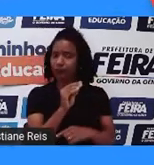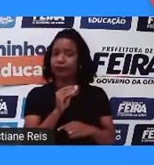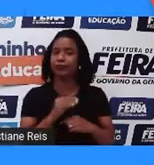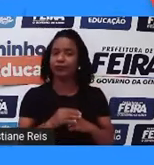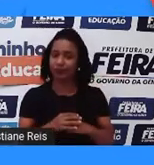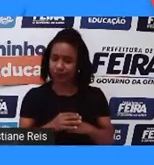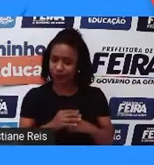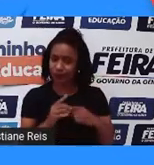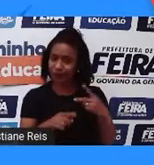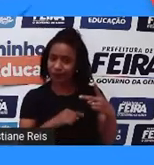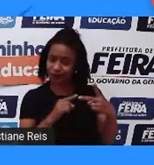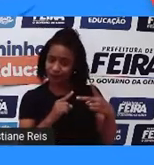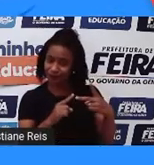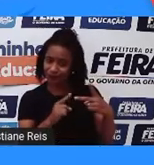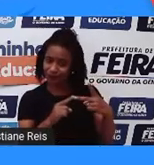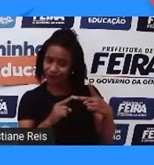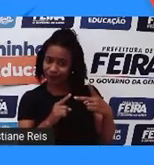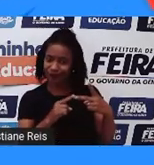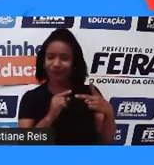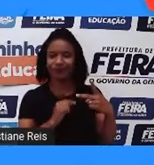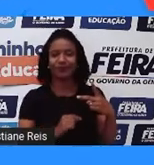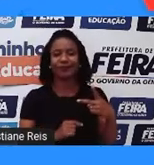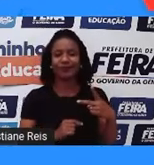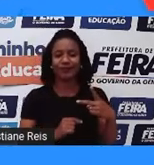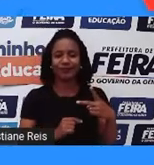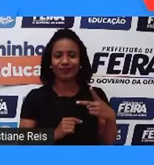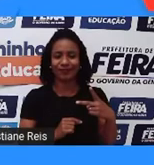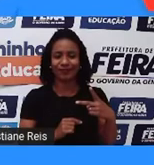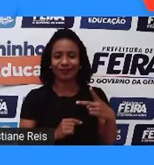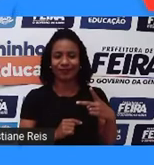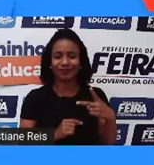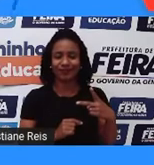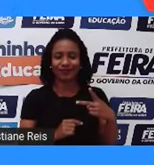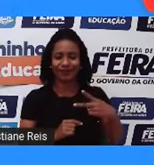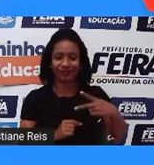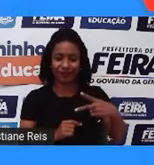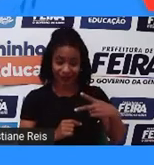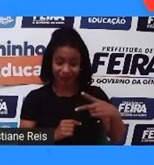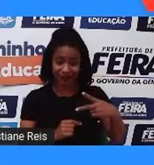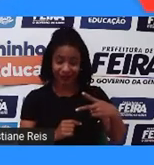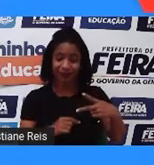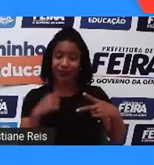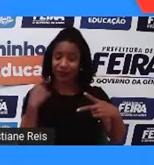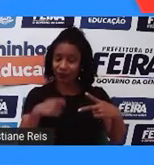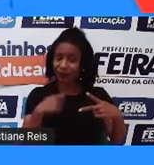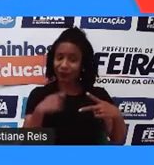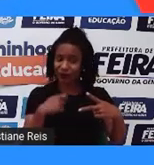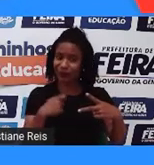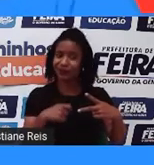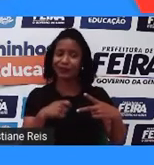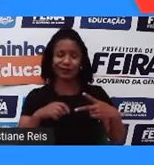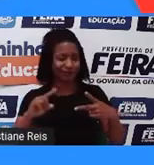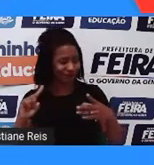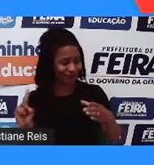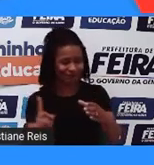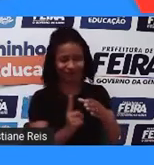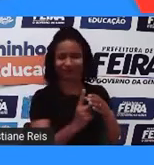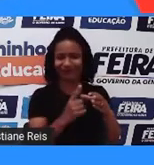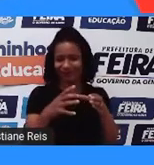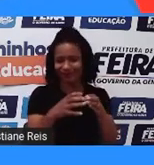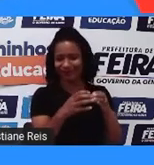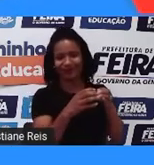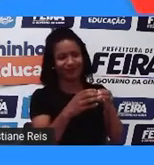Join on the fun. It's ok if it's just a joke. Ele deve simplesmente se juntar à diversão, né?